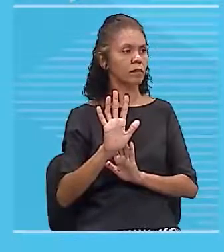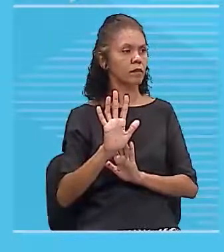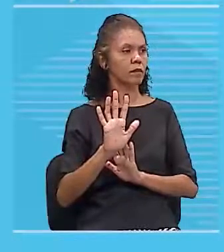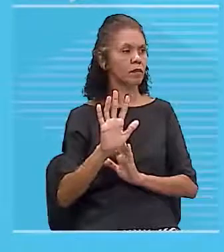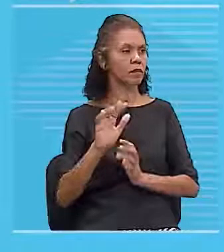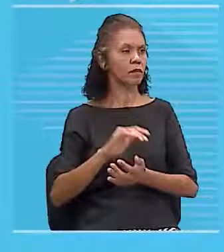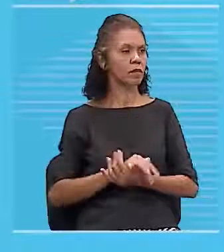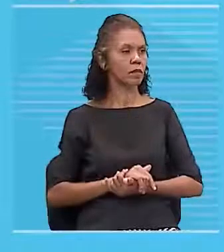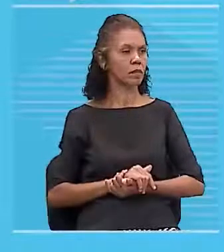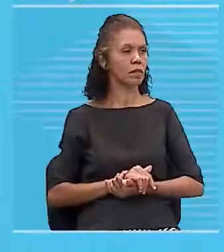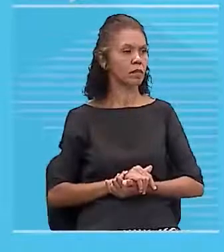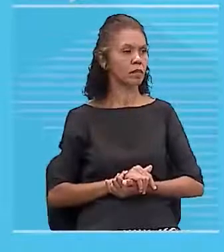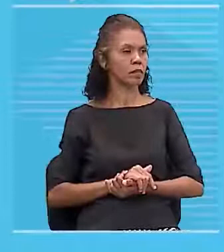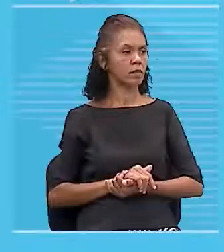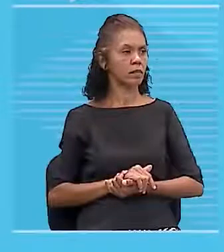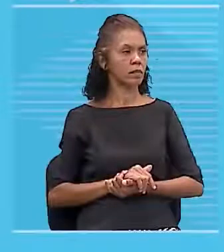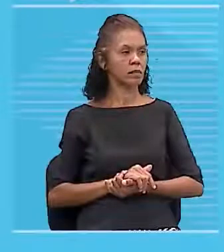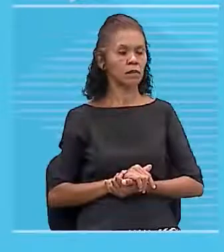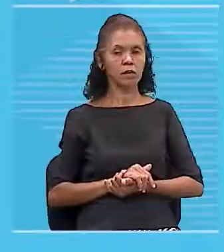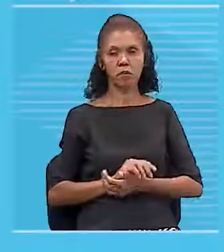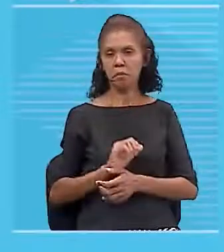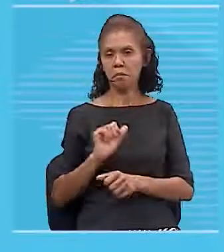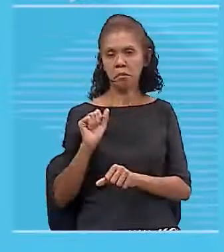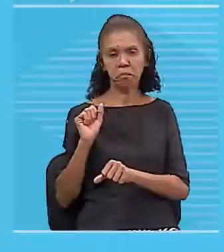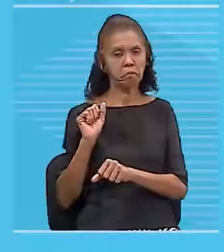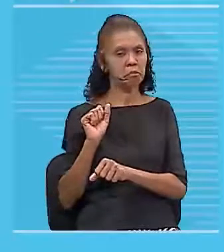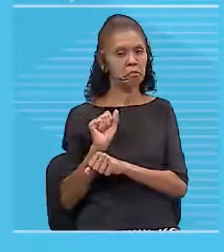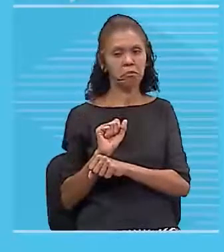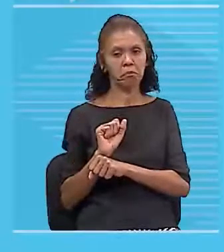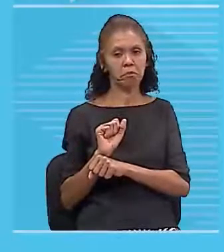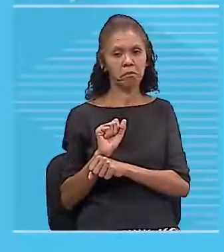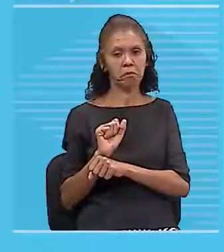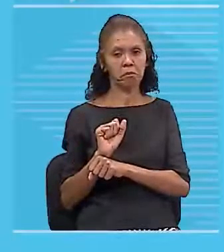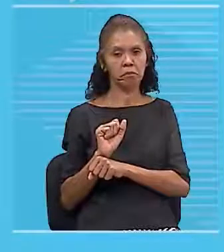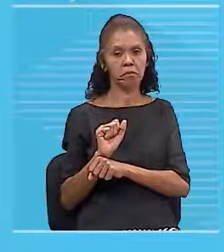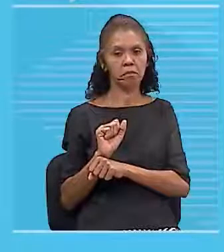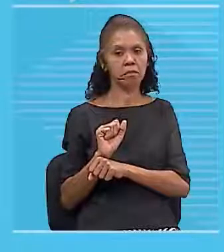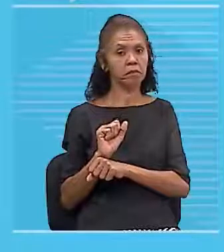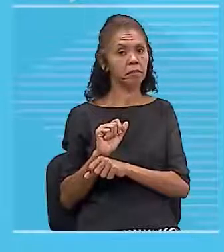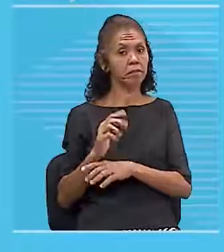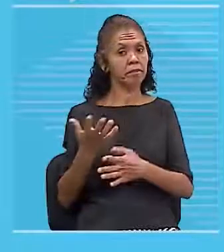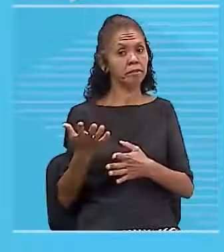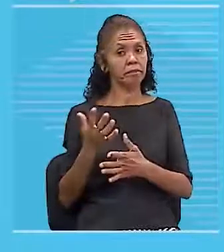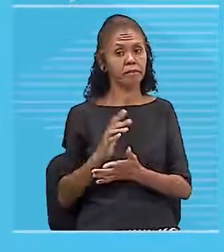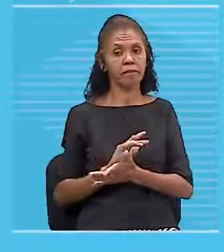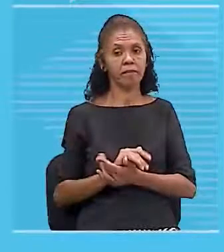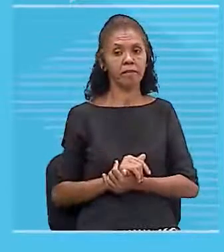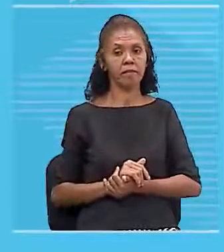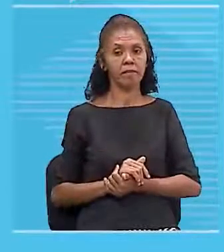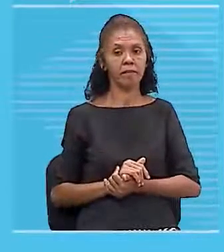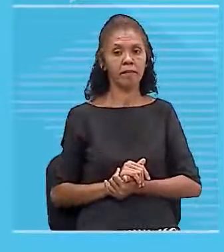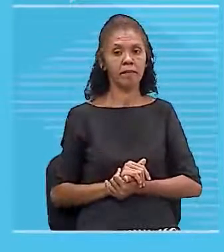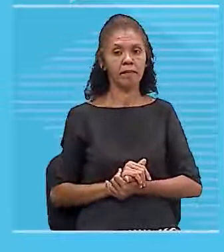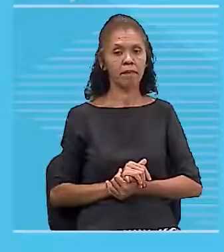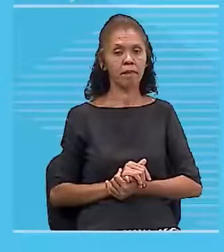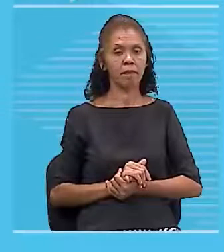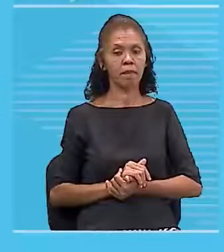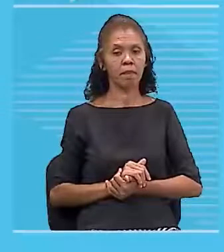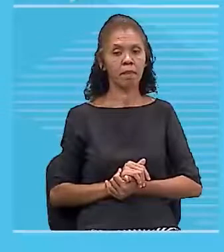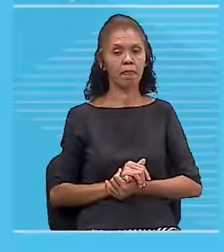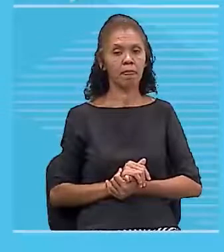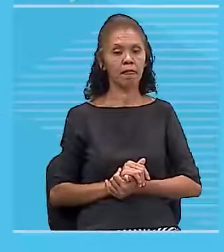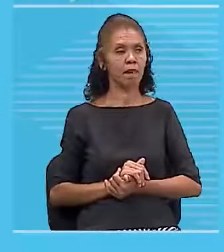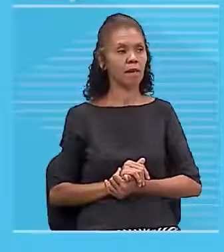quando ela está perto do circuito aberto. Porém, porém, quando